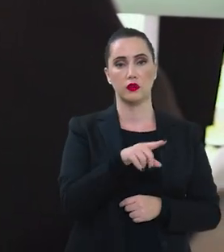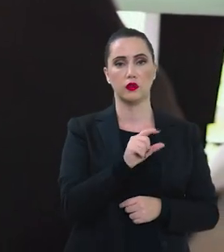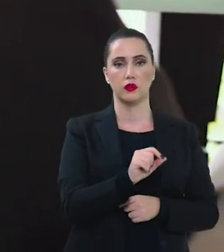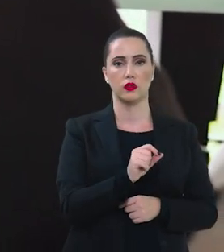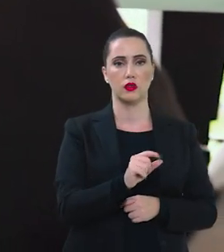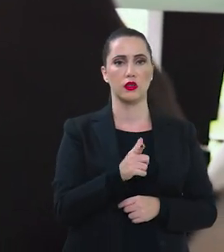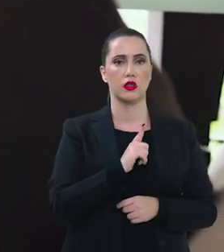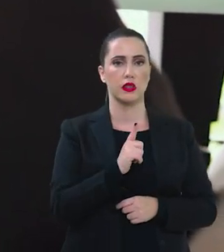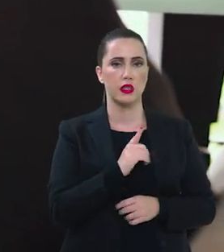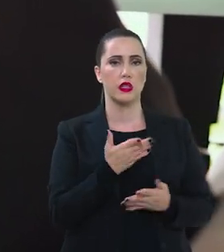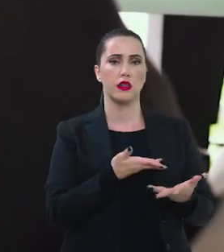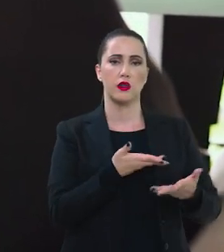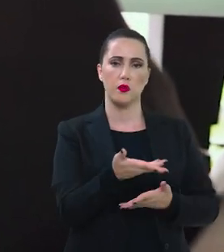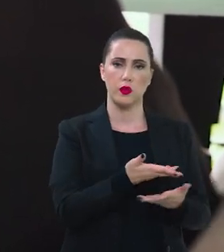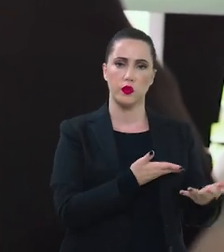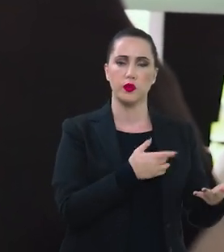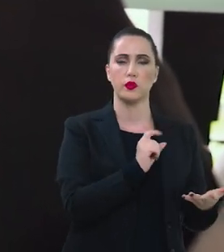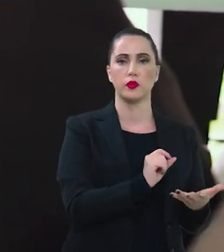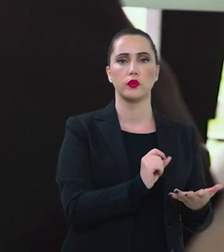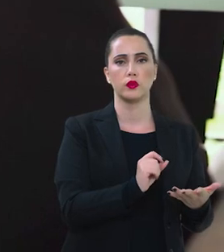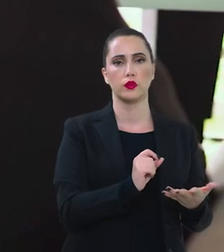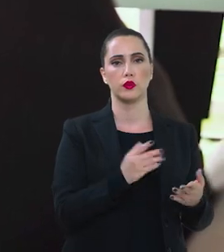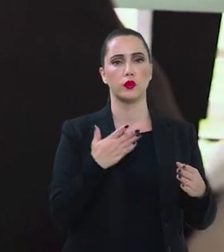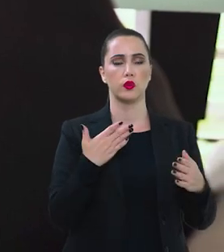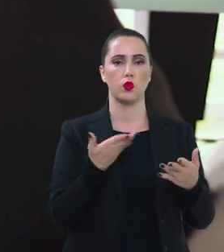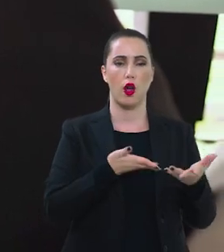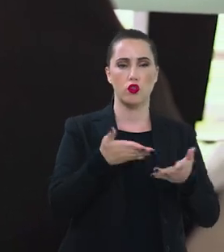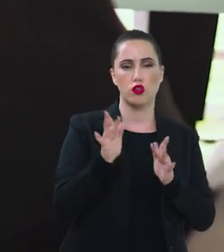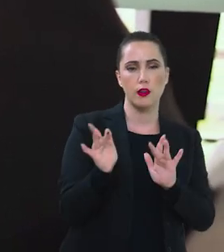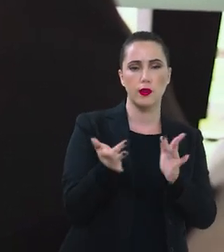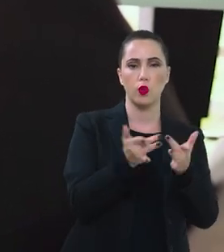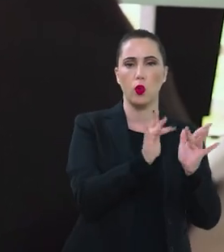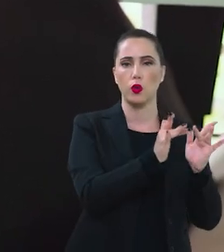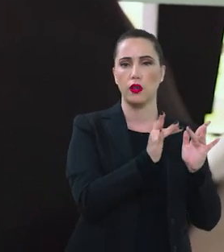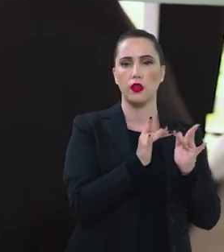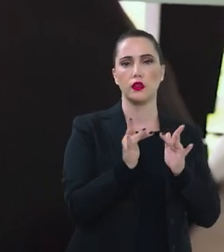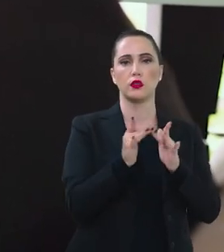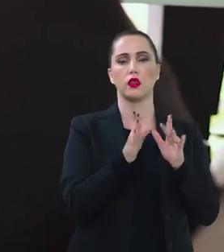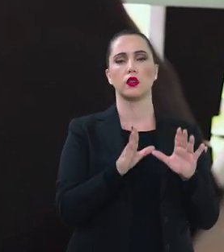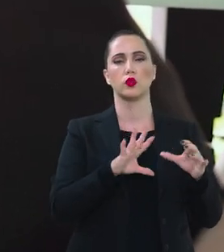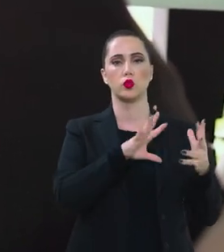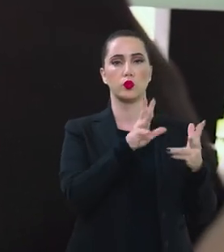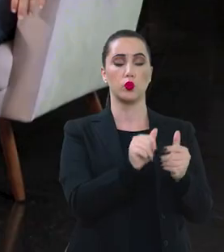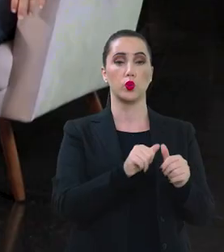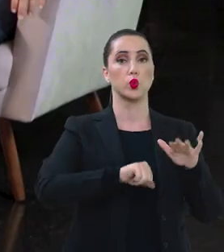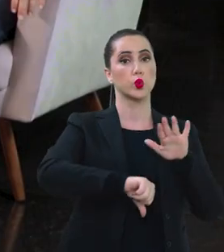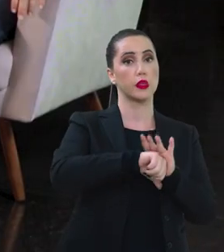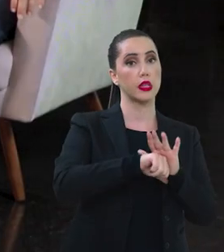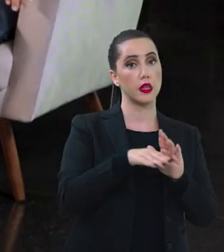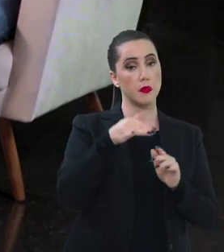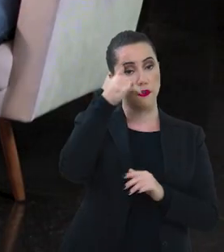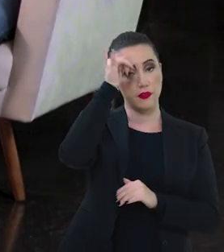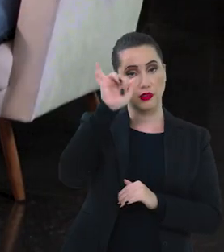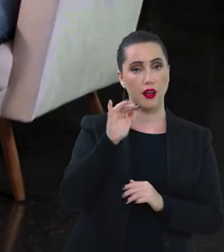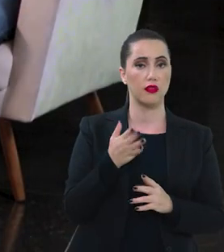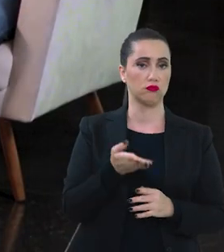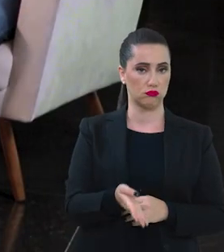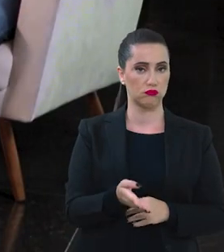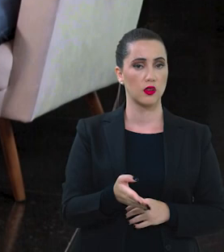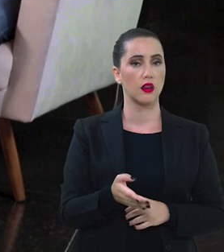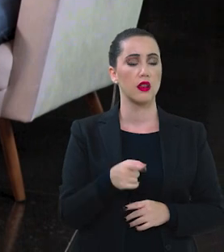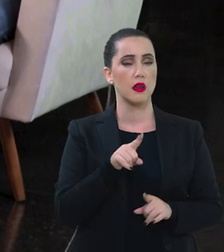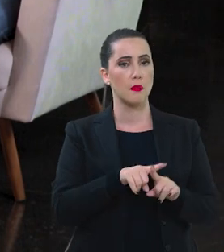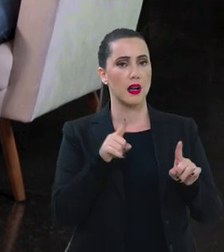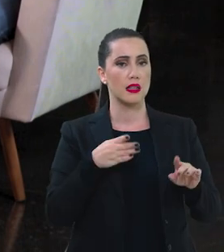exista uma articulação para entrar no mundo do crime e chegar a ser preso, mas